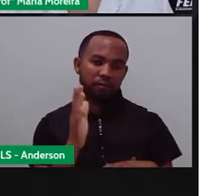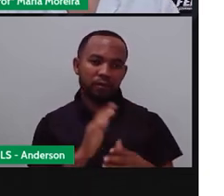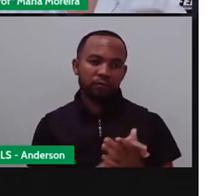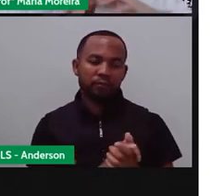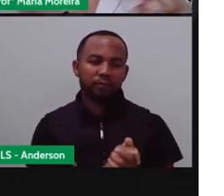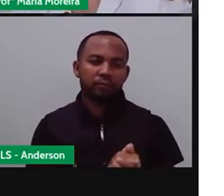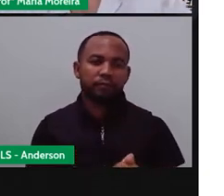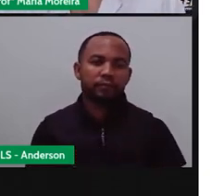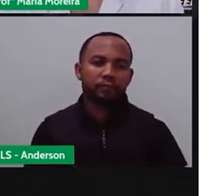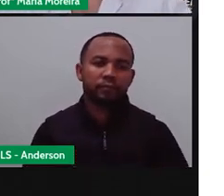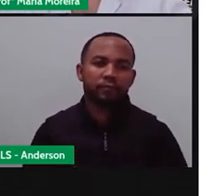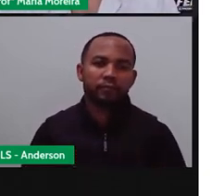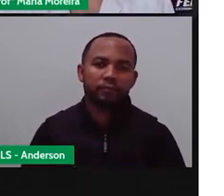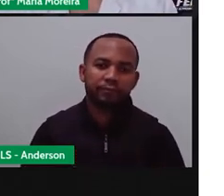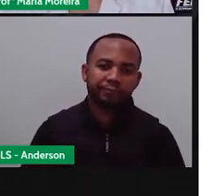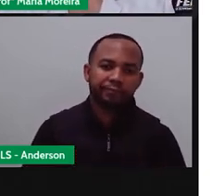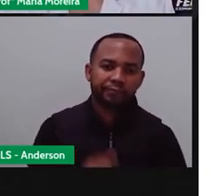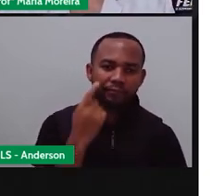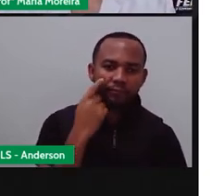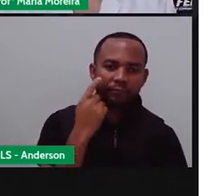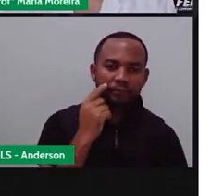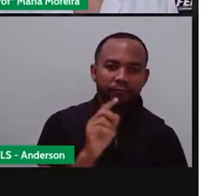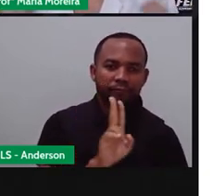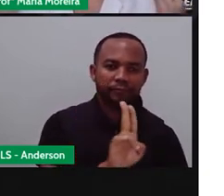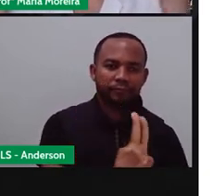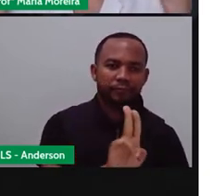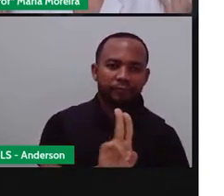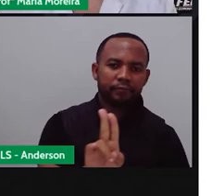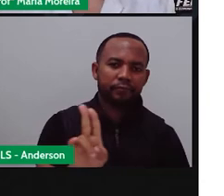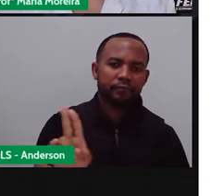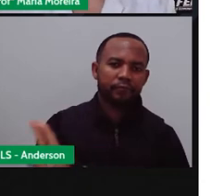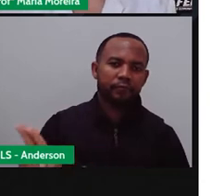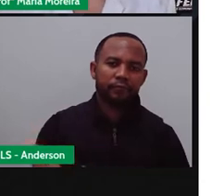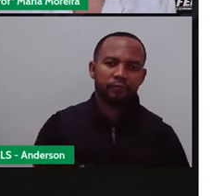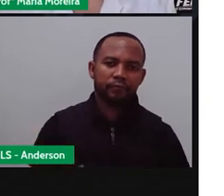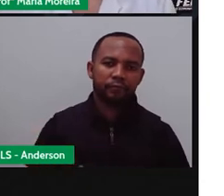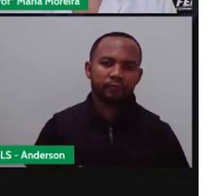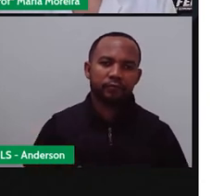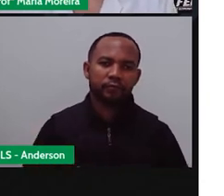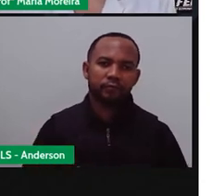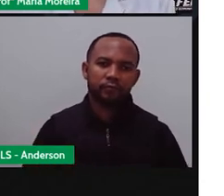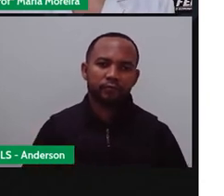E aí é para colocar uma paleta aí para vocês, né? De cores neutras, né?